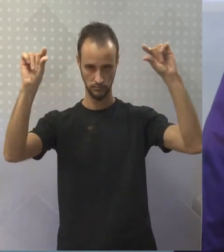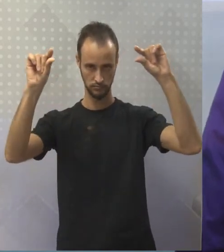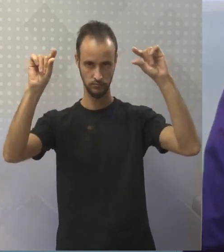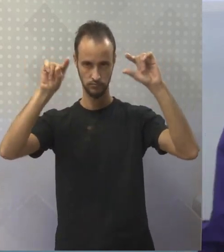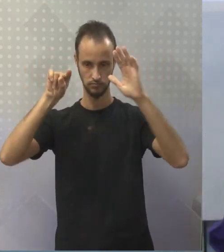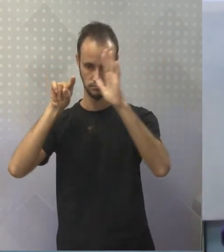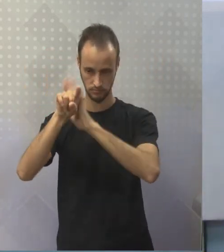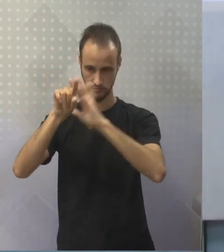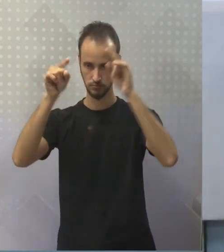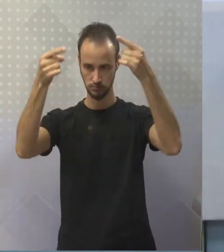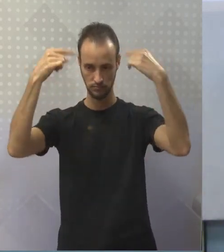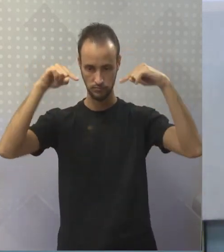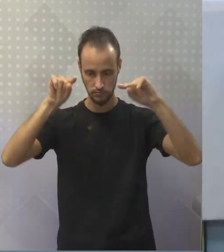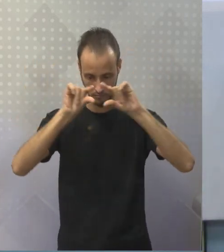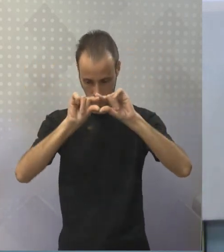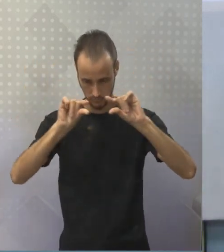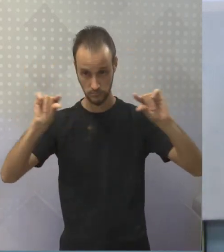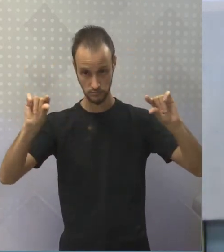they